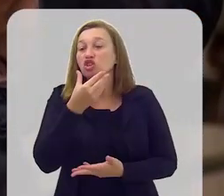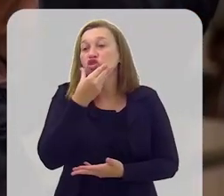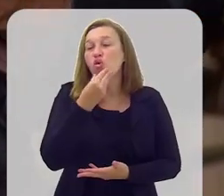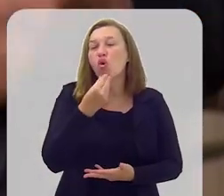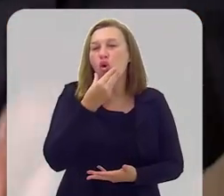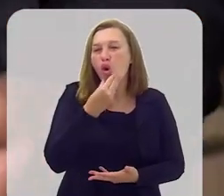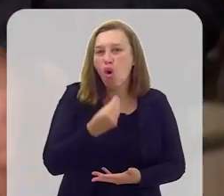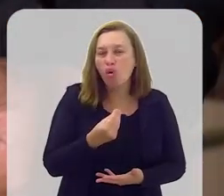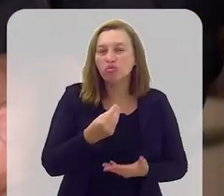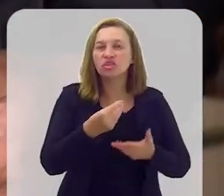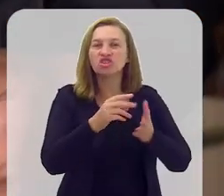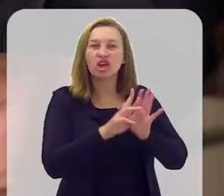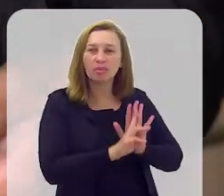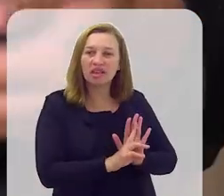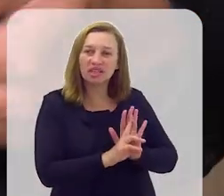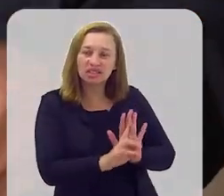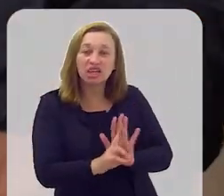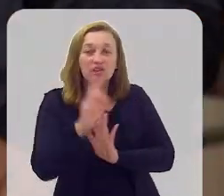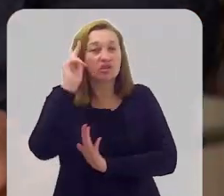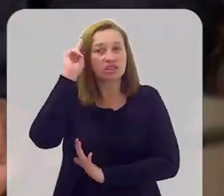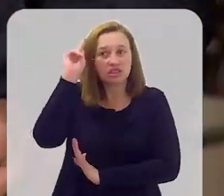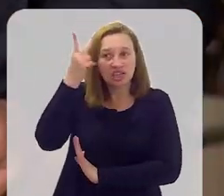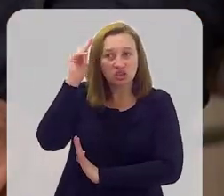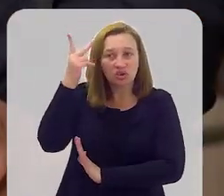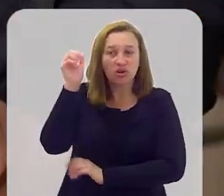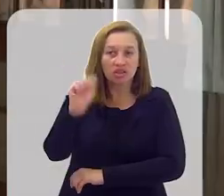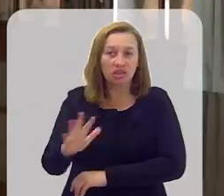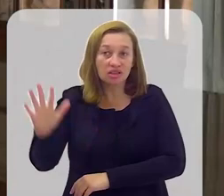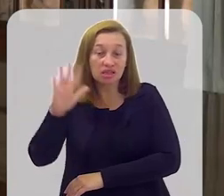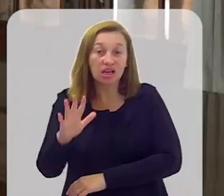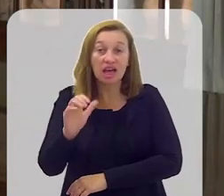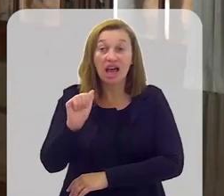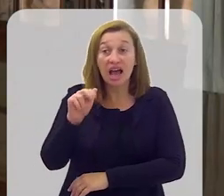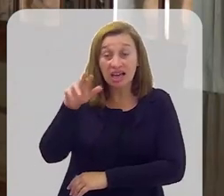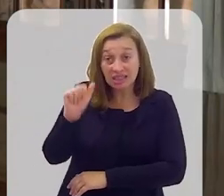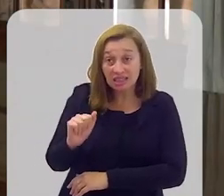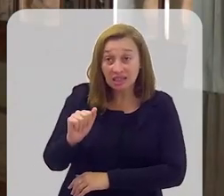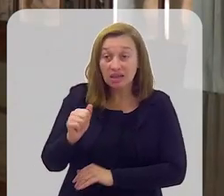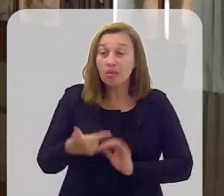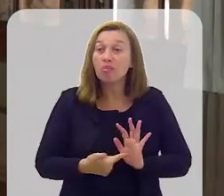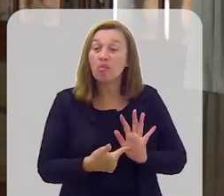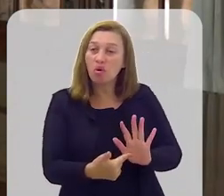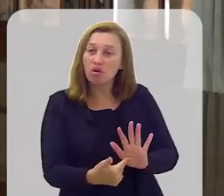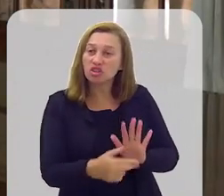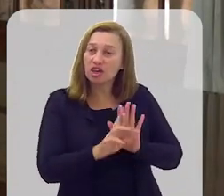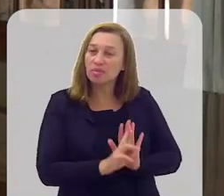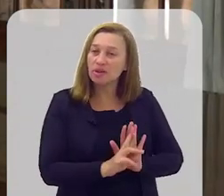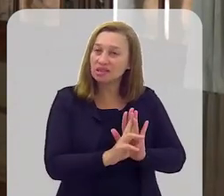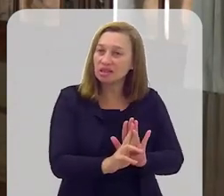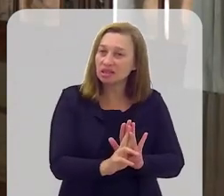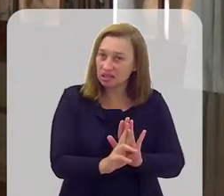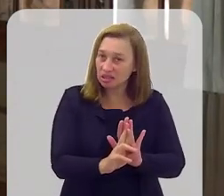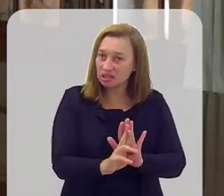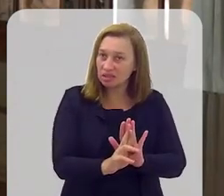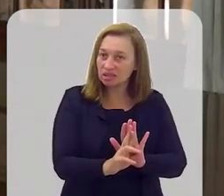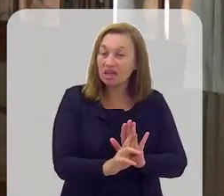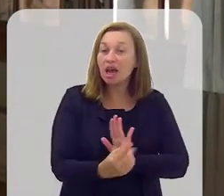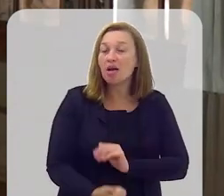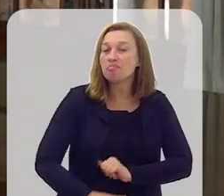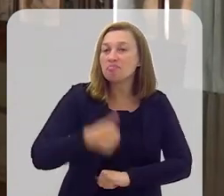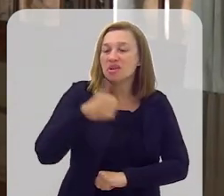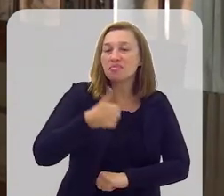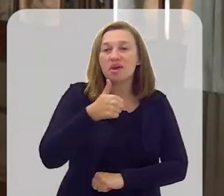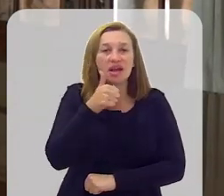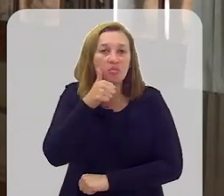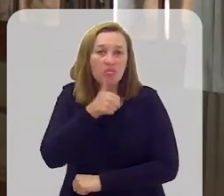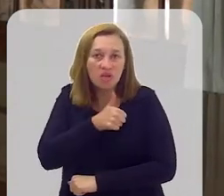enquanto representações da história nacional, Ana Paula Simeone nos traz a imagem de Georgina de Albuquerque, a primeira